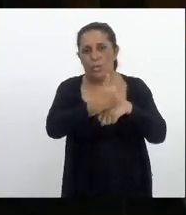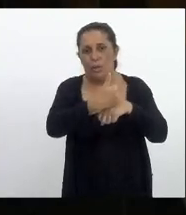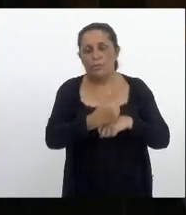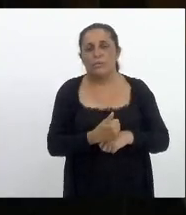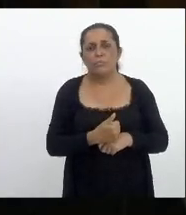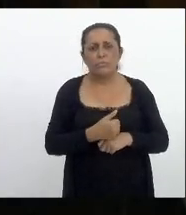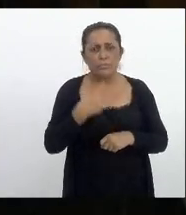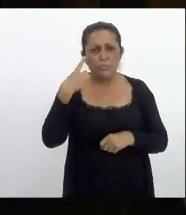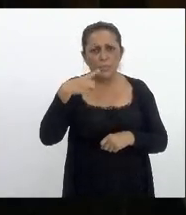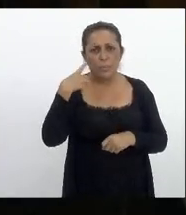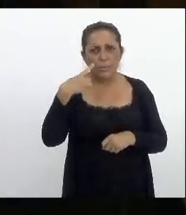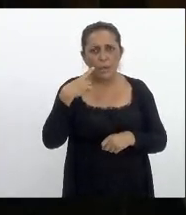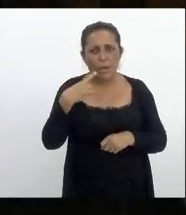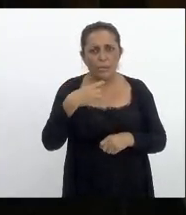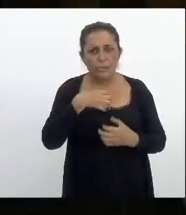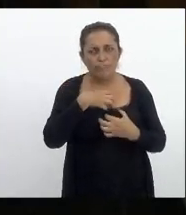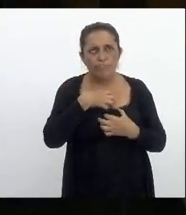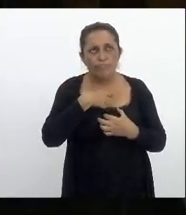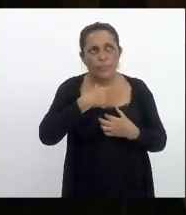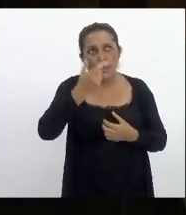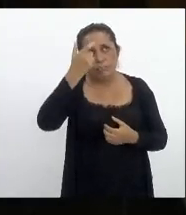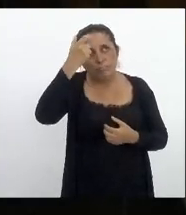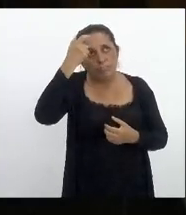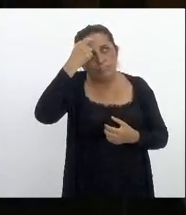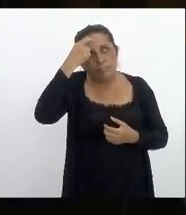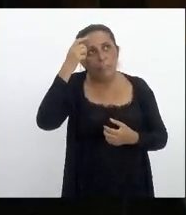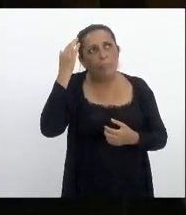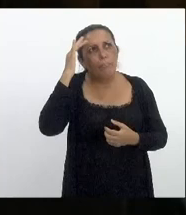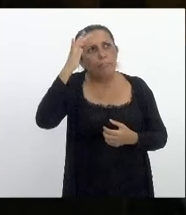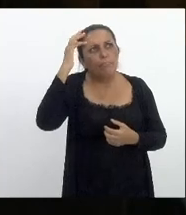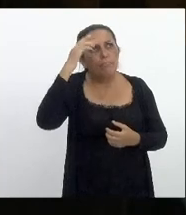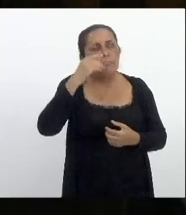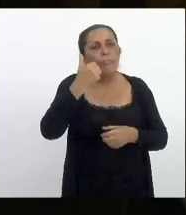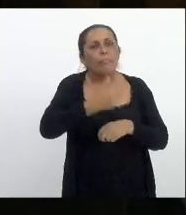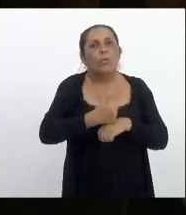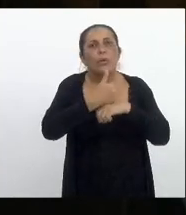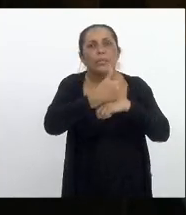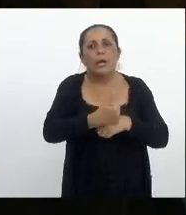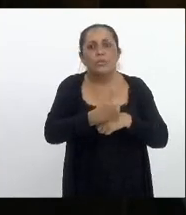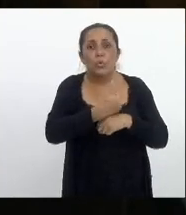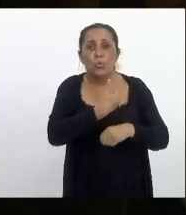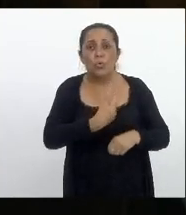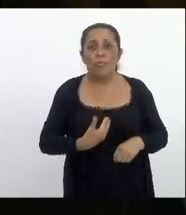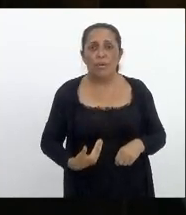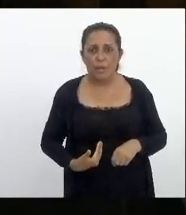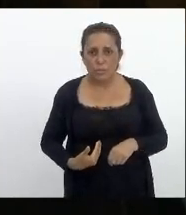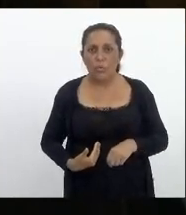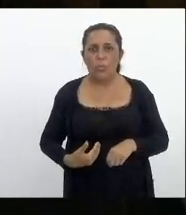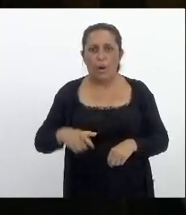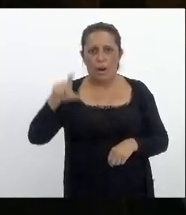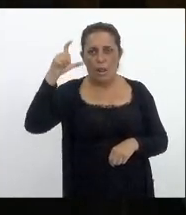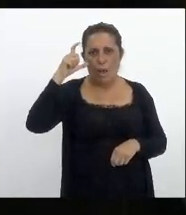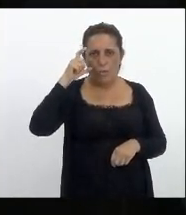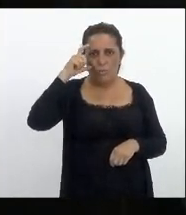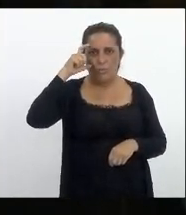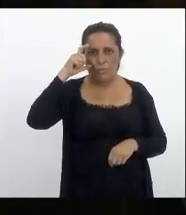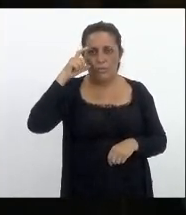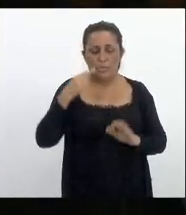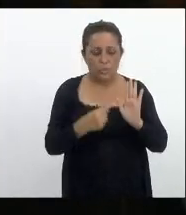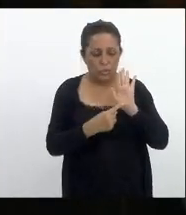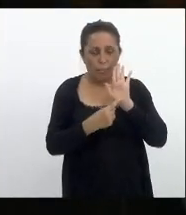deputada e eu fiquei com isso na minha cabeça prioridade o governador Cláudio Castro ele tem